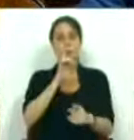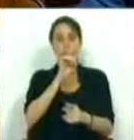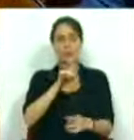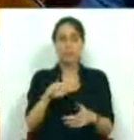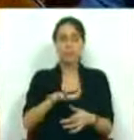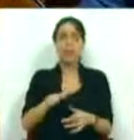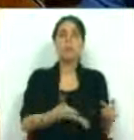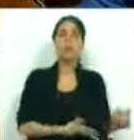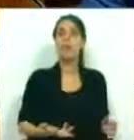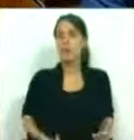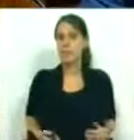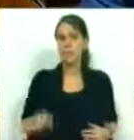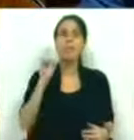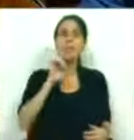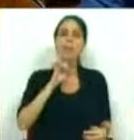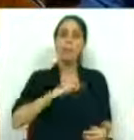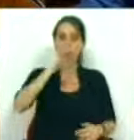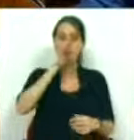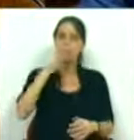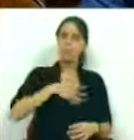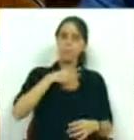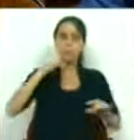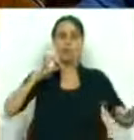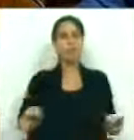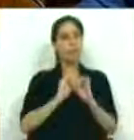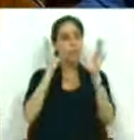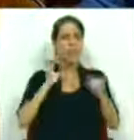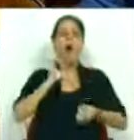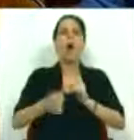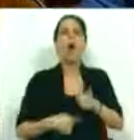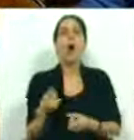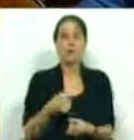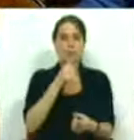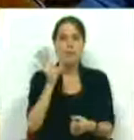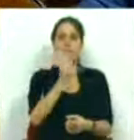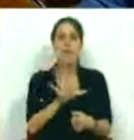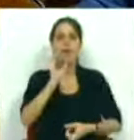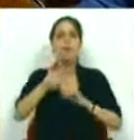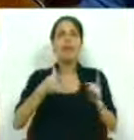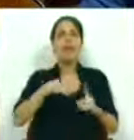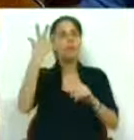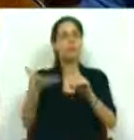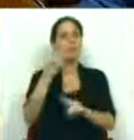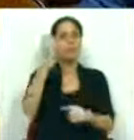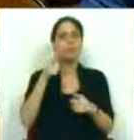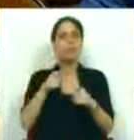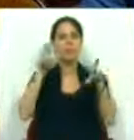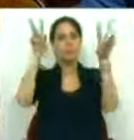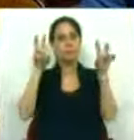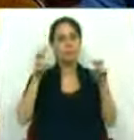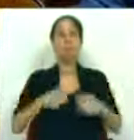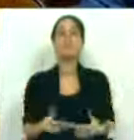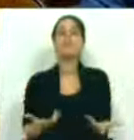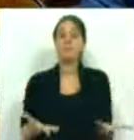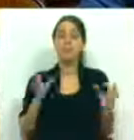situação de desemprego. Importa-se, Sr. Ministro, nos esclarecer em que medida e em que moldes pretende alcançar este desidrato.